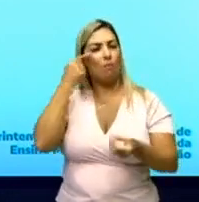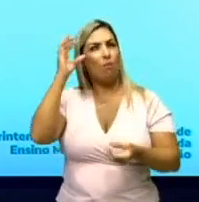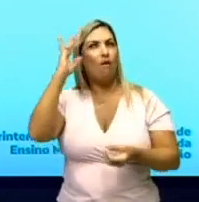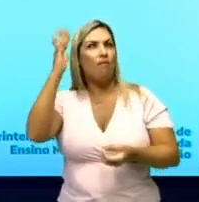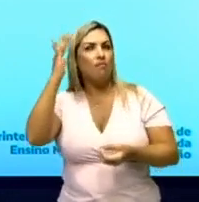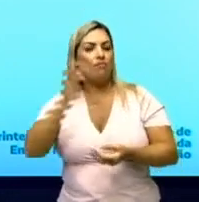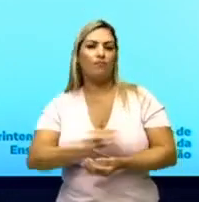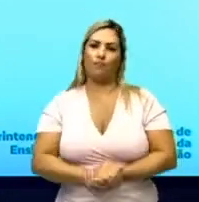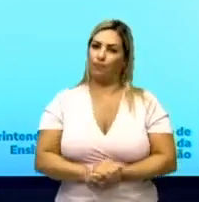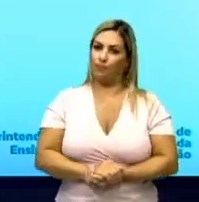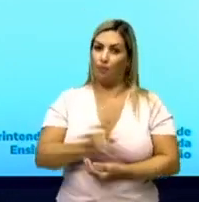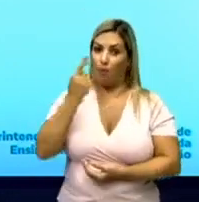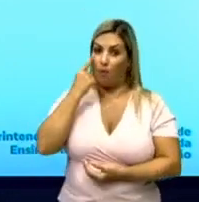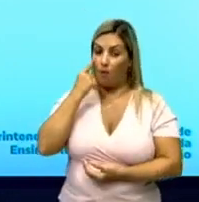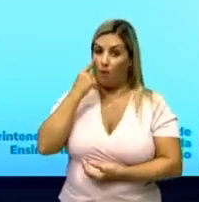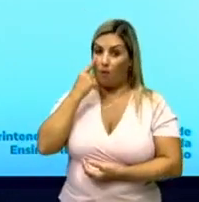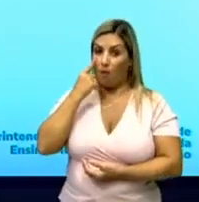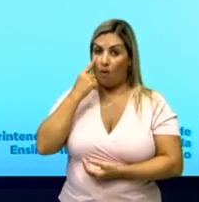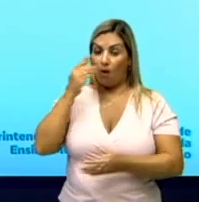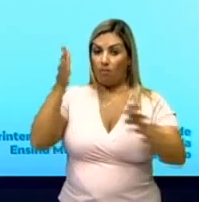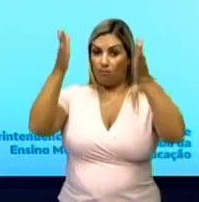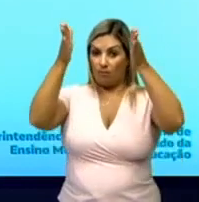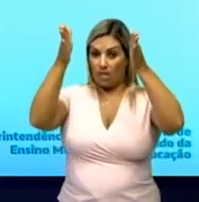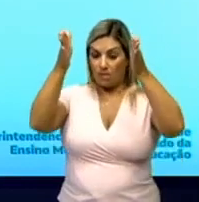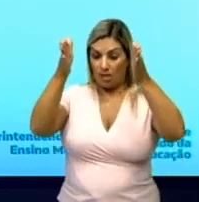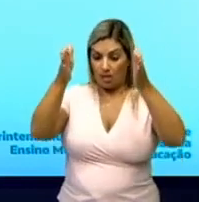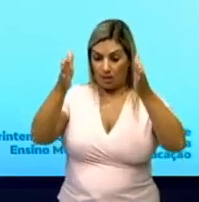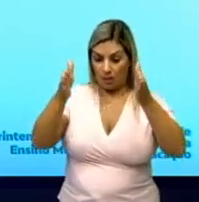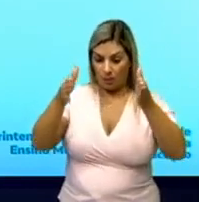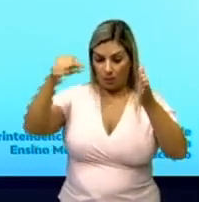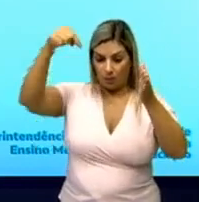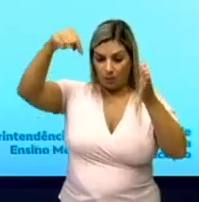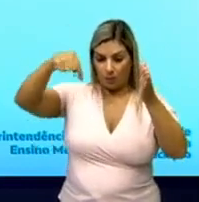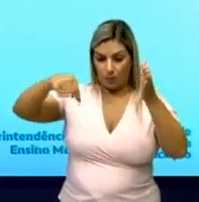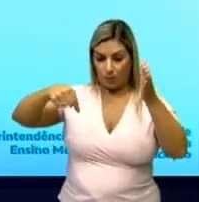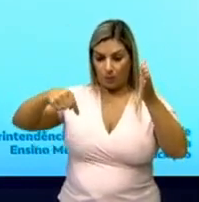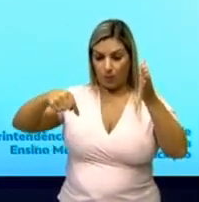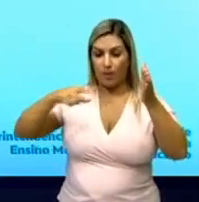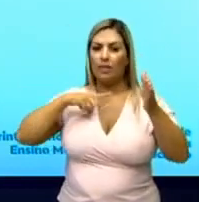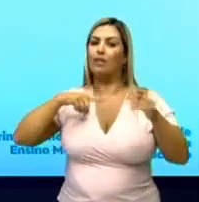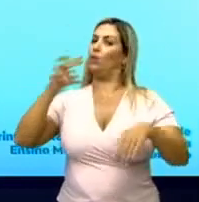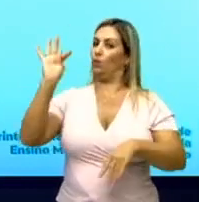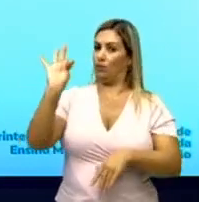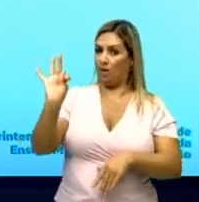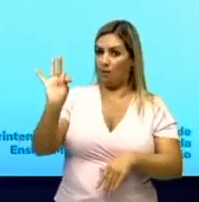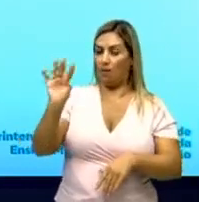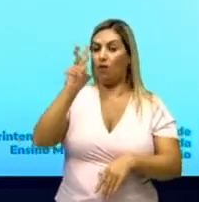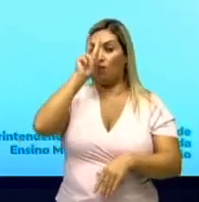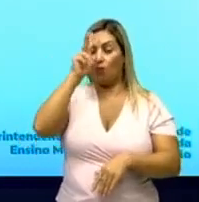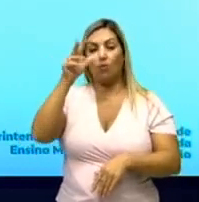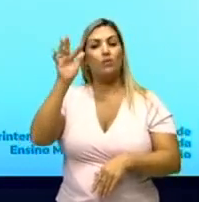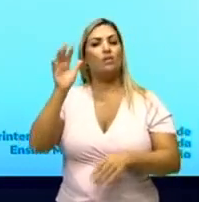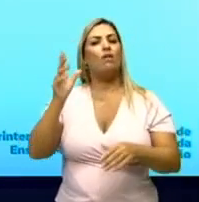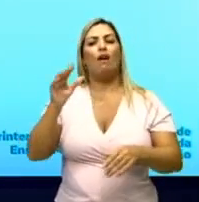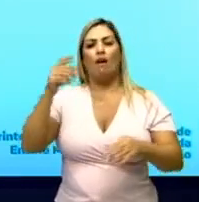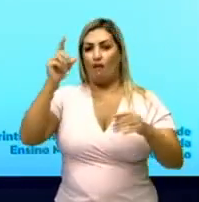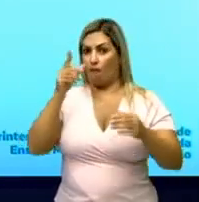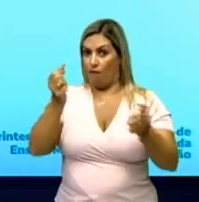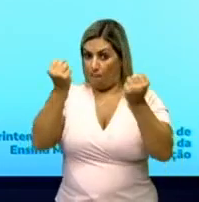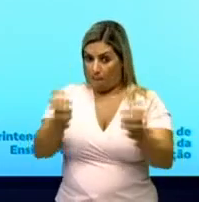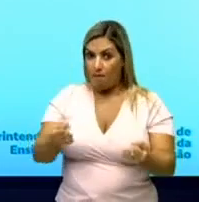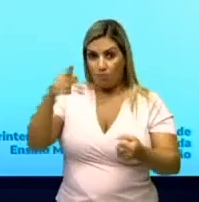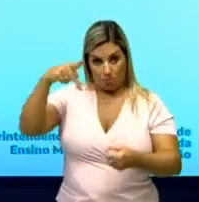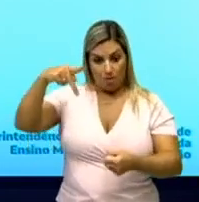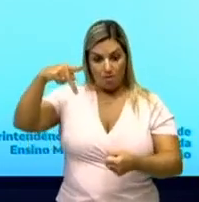pensar? Olha aqui, olha. Para o corpo descendo, tá? O trabalho da força peso vai ser a força, mas que força? Força